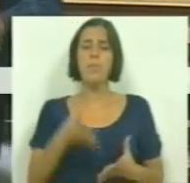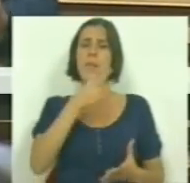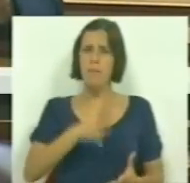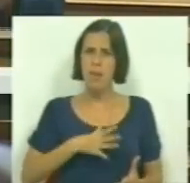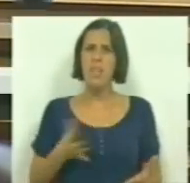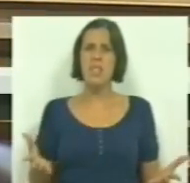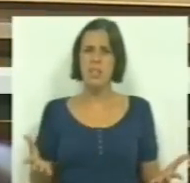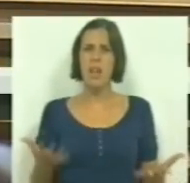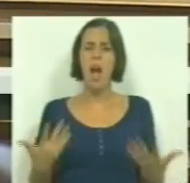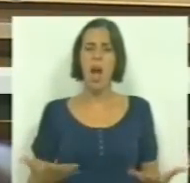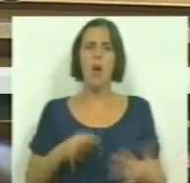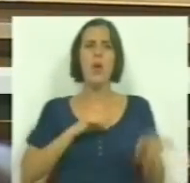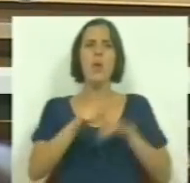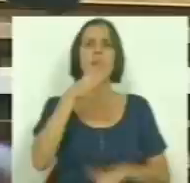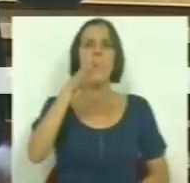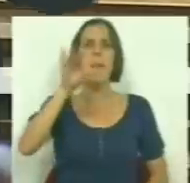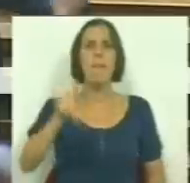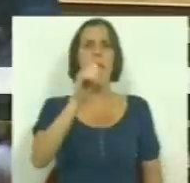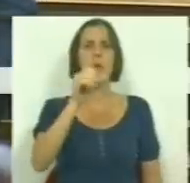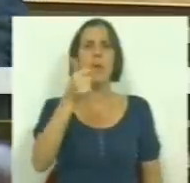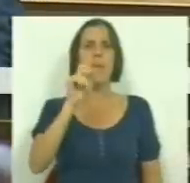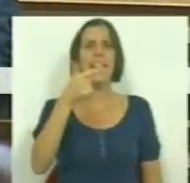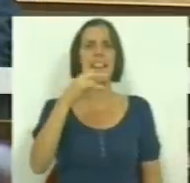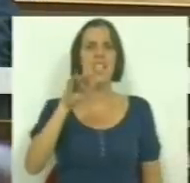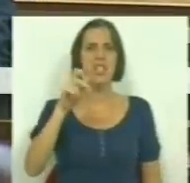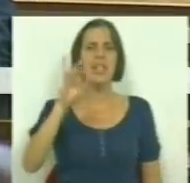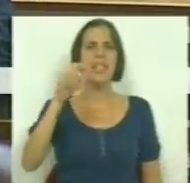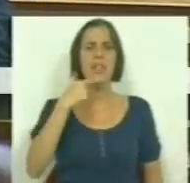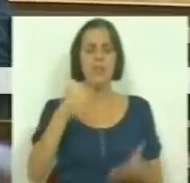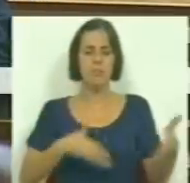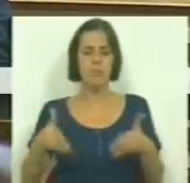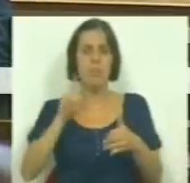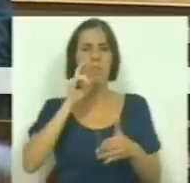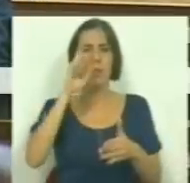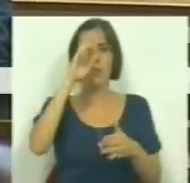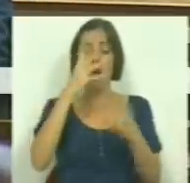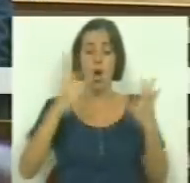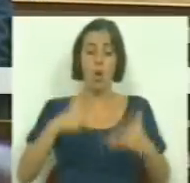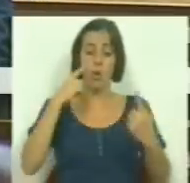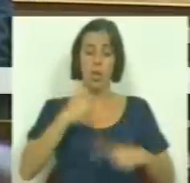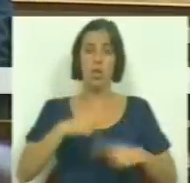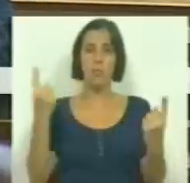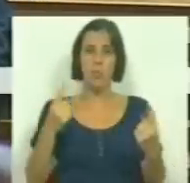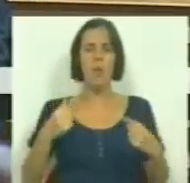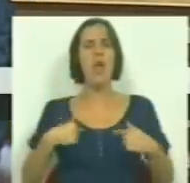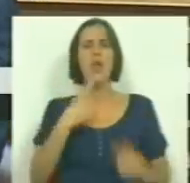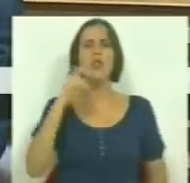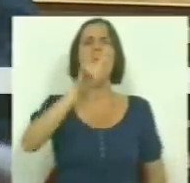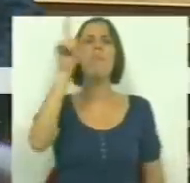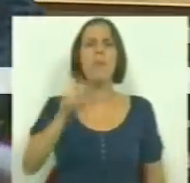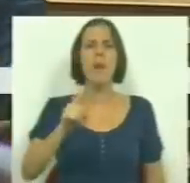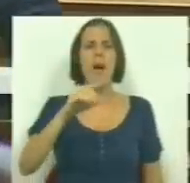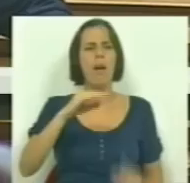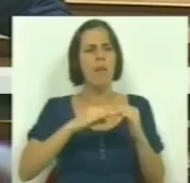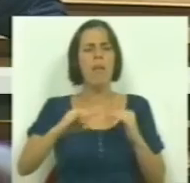dizer, ainda agora o deputado Paulo Batista Santos falava de trajetória sustentável das contas públicas e nós perguntamos que